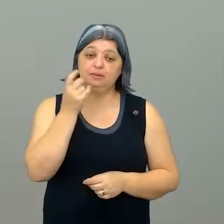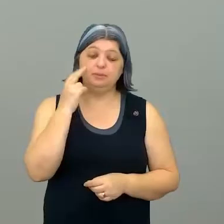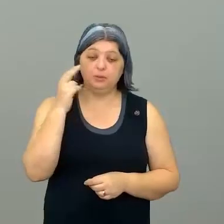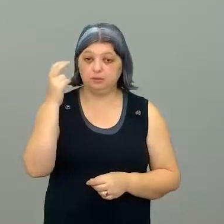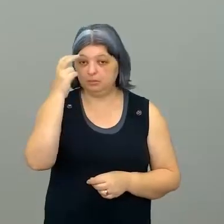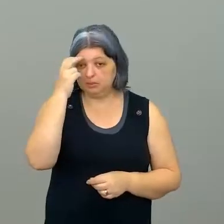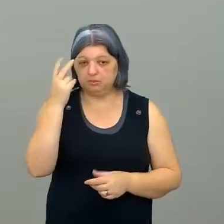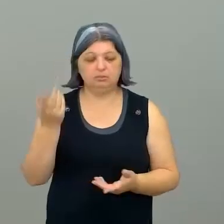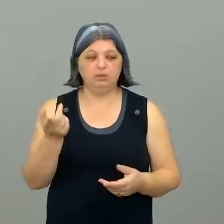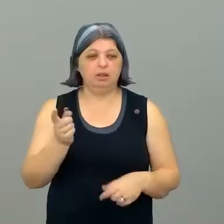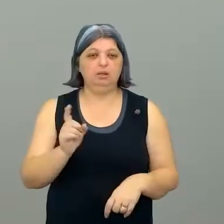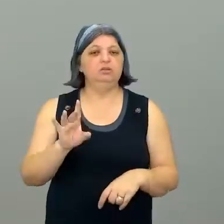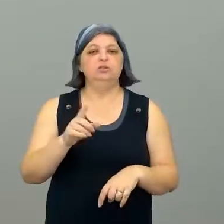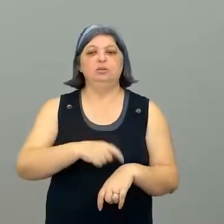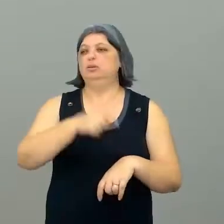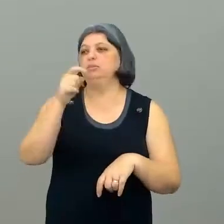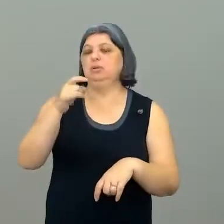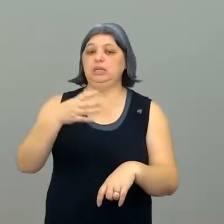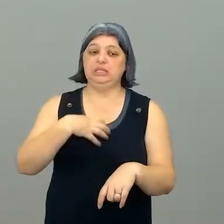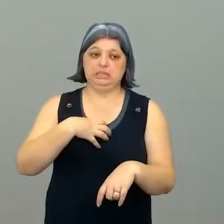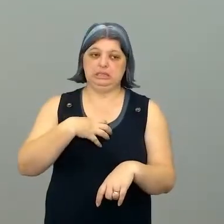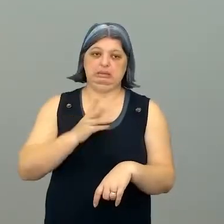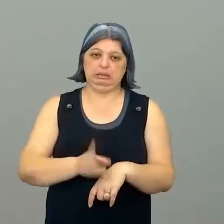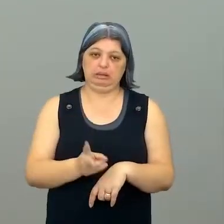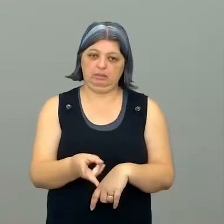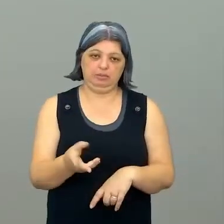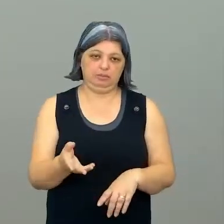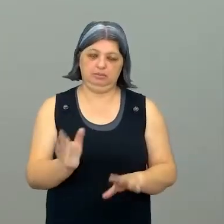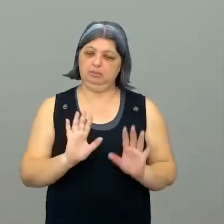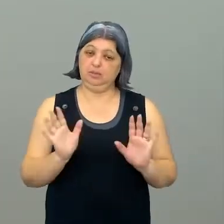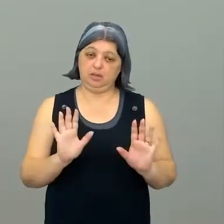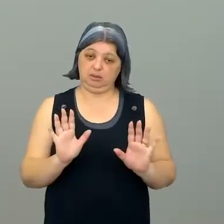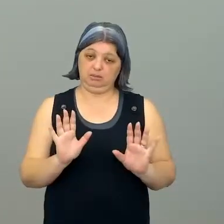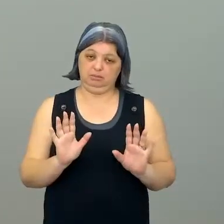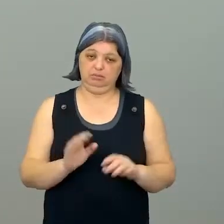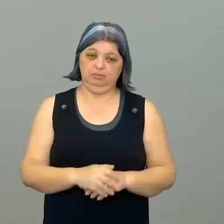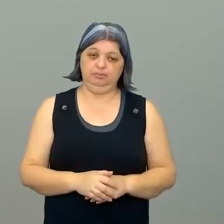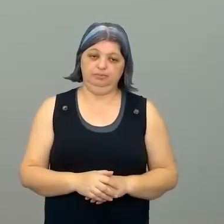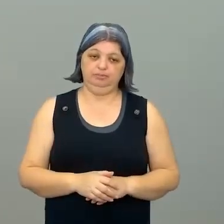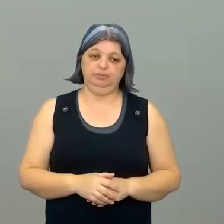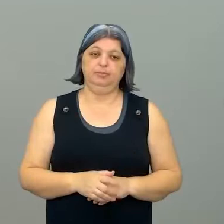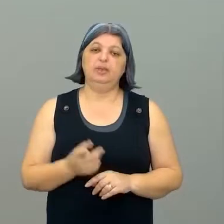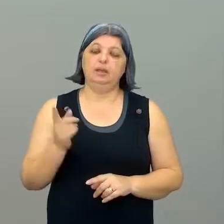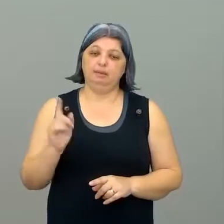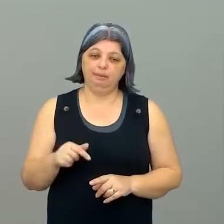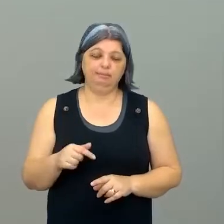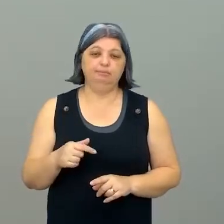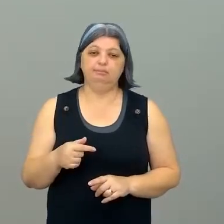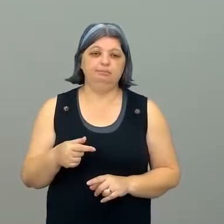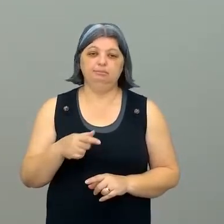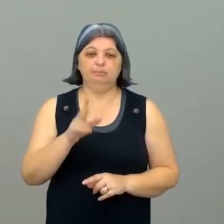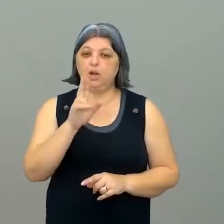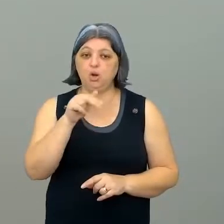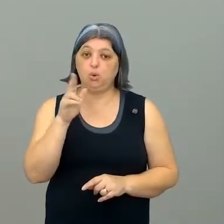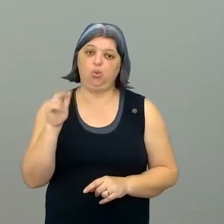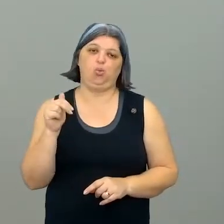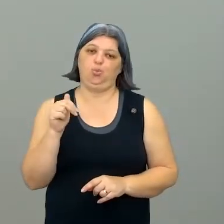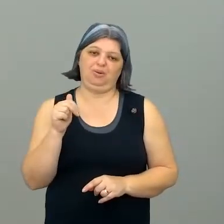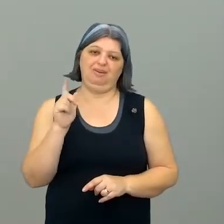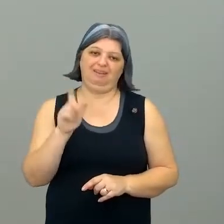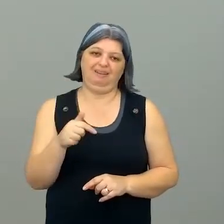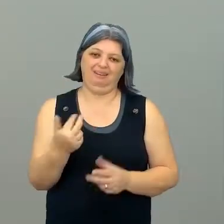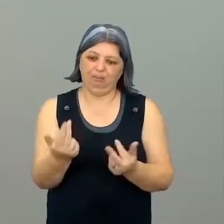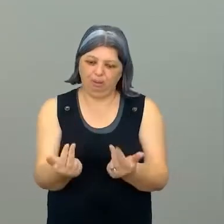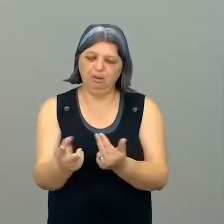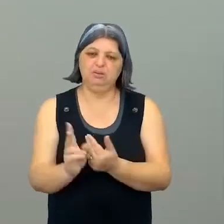estático, não é algo que, tipo, ah, é assim e vai ser sempre assim. É o exato oposto disso, ela nunca foi desse jeito e